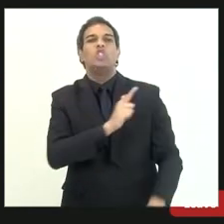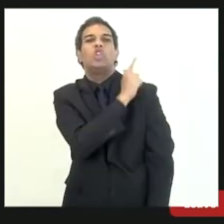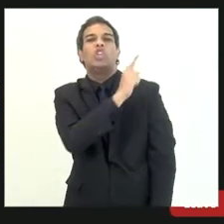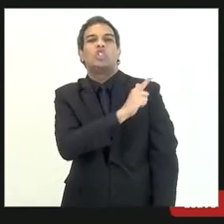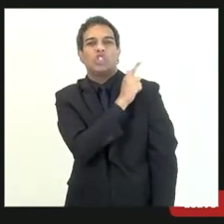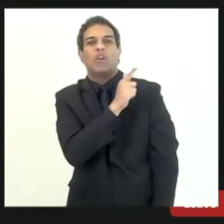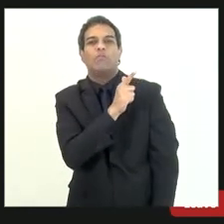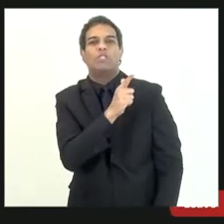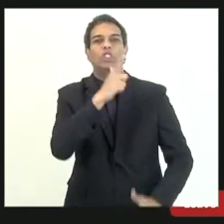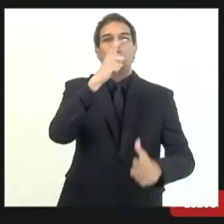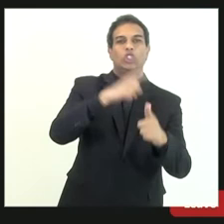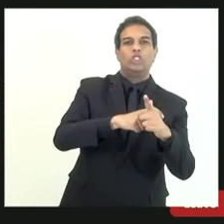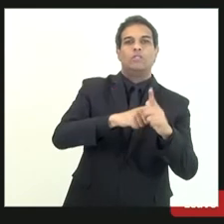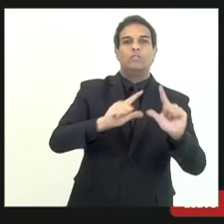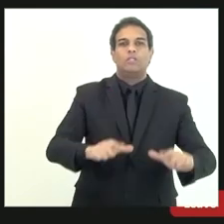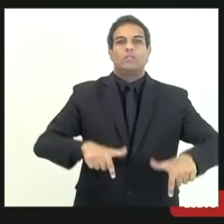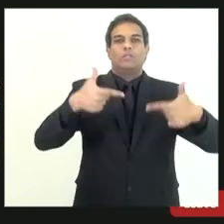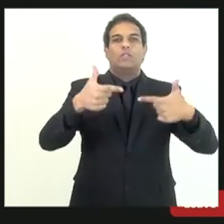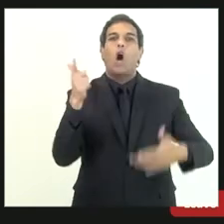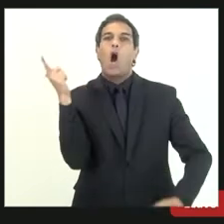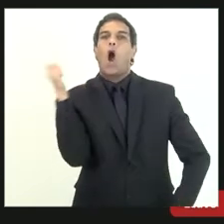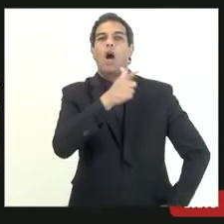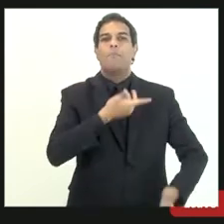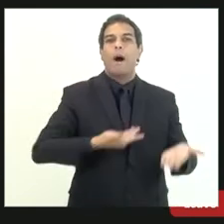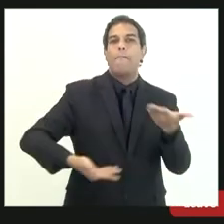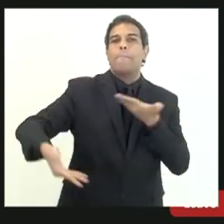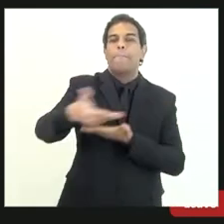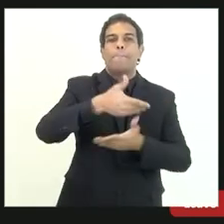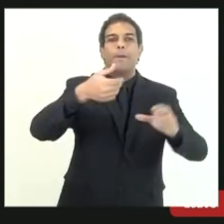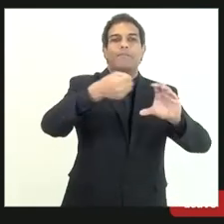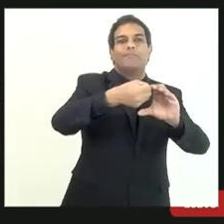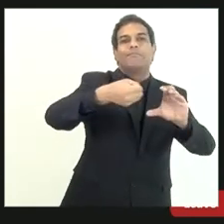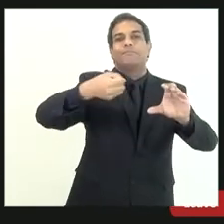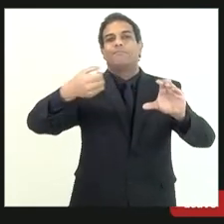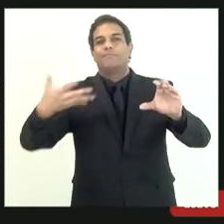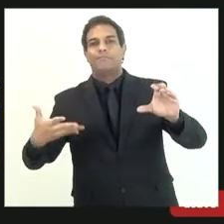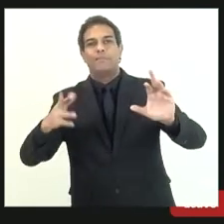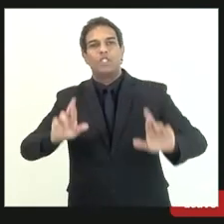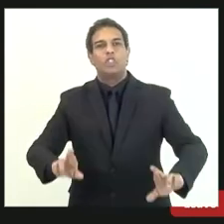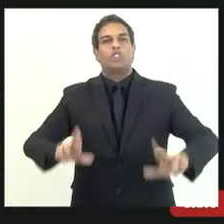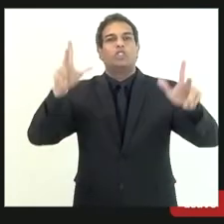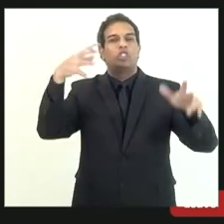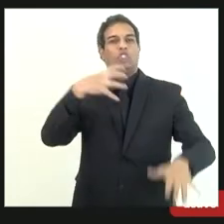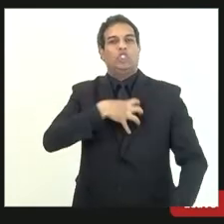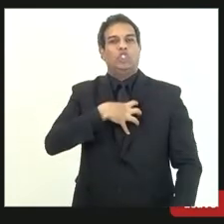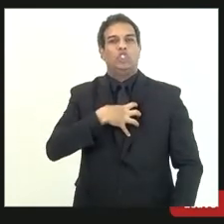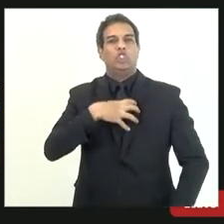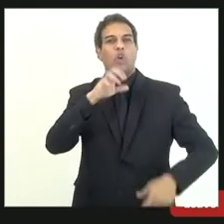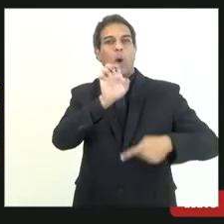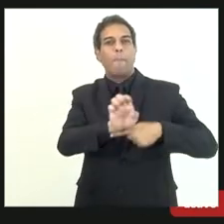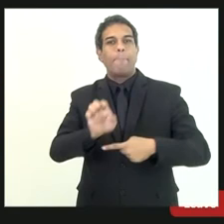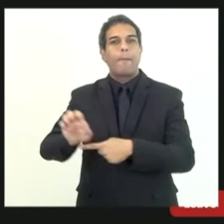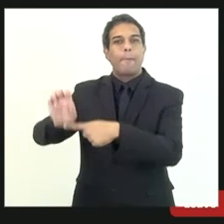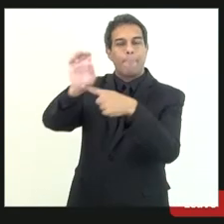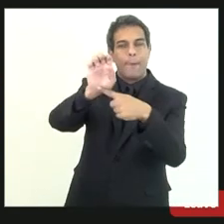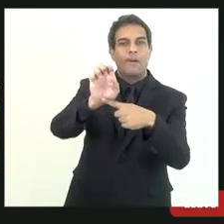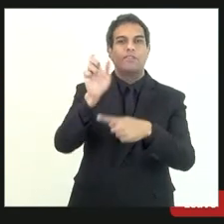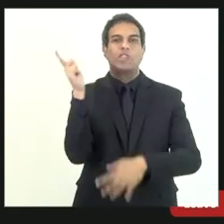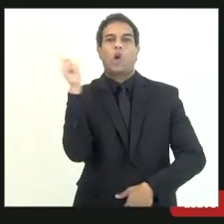proporcionando essa classificação diferenciada que nós já estamos trabalhando em cima